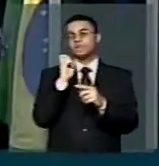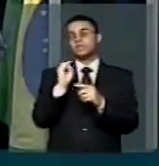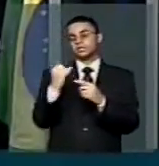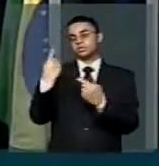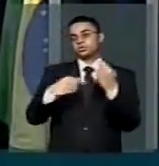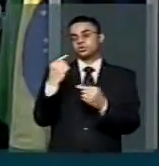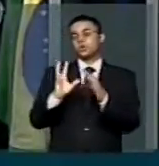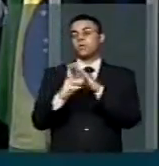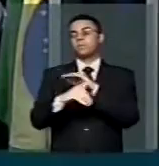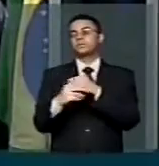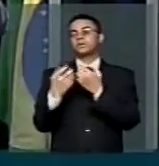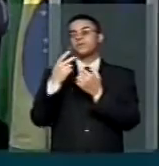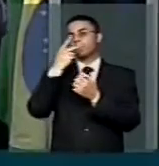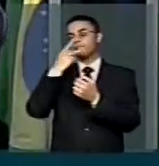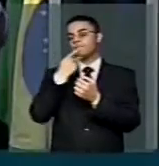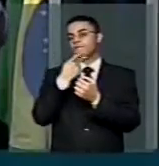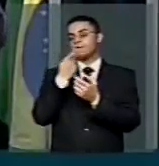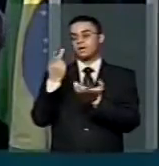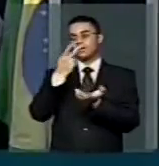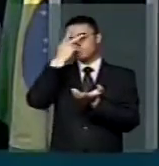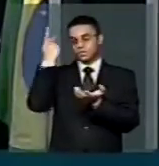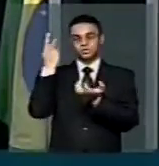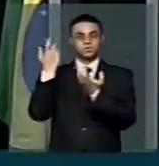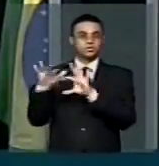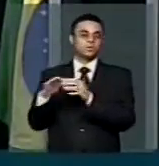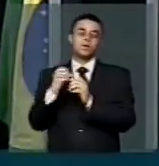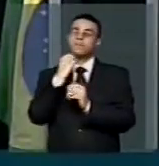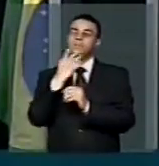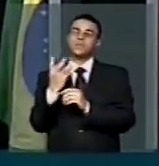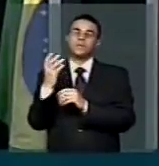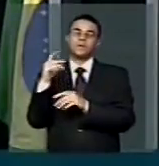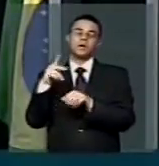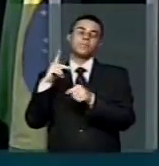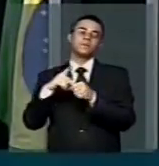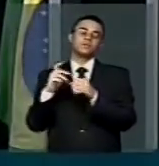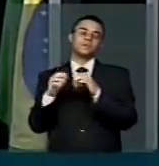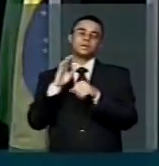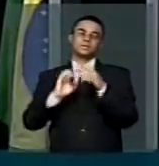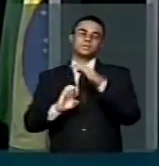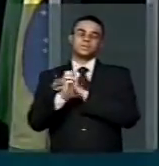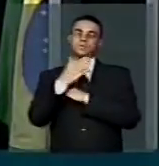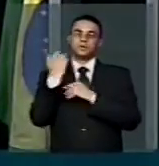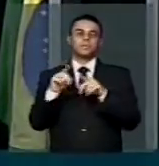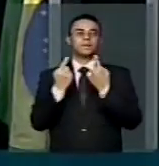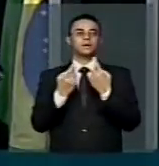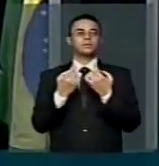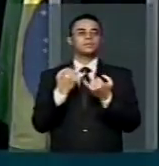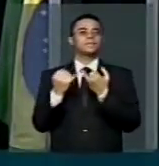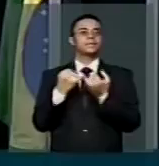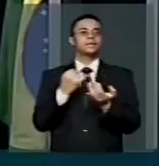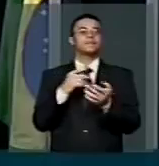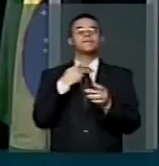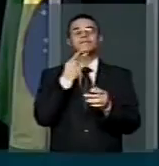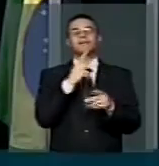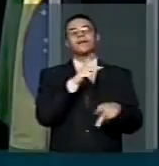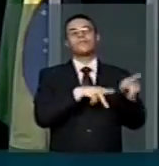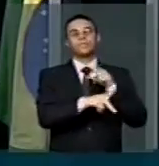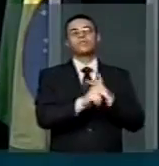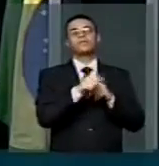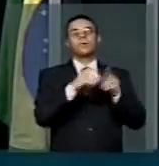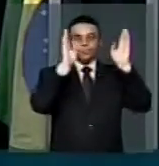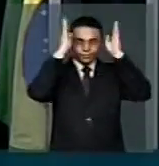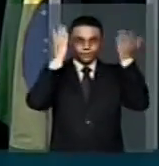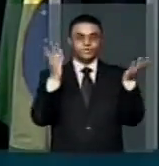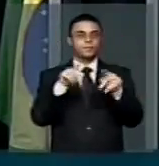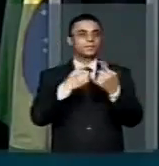é algo que nenhum brasileiro aceita. Isso é subestimar a inteligência do povo brasileiro. Nós temos, sim, que investigar,